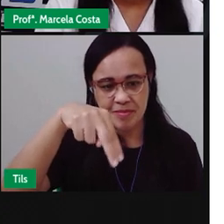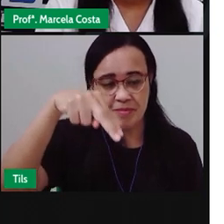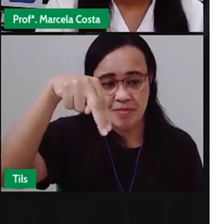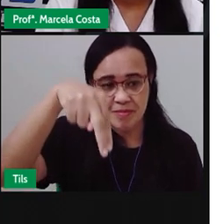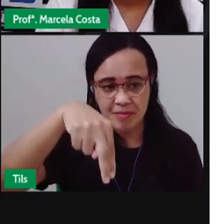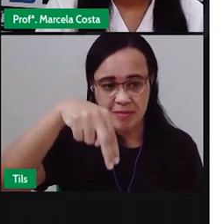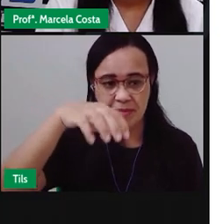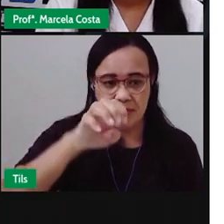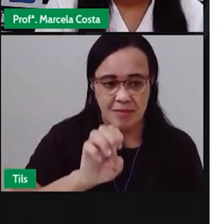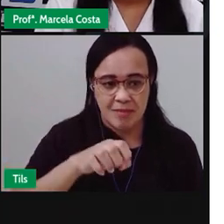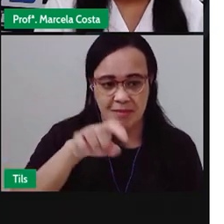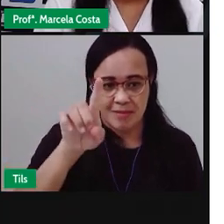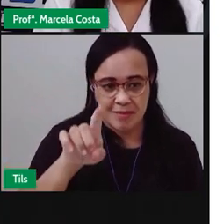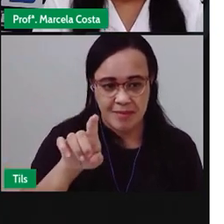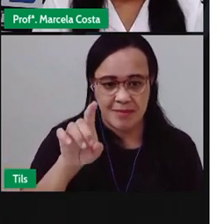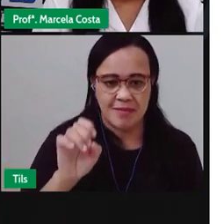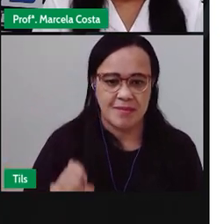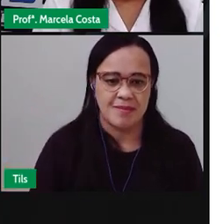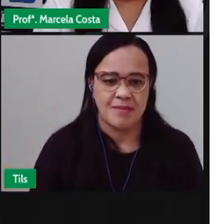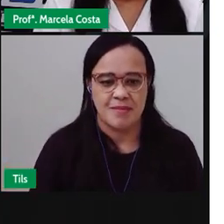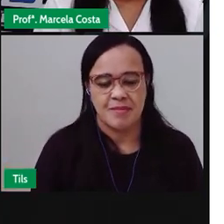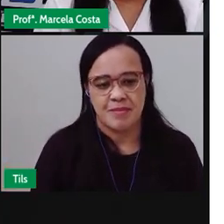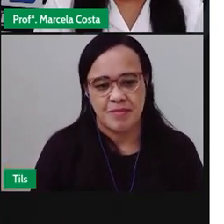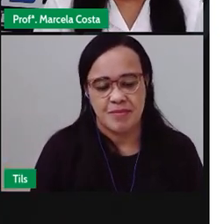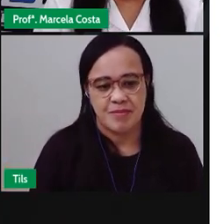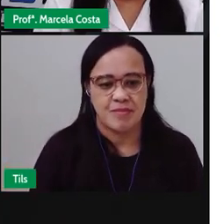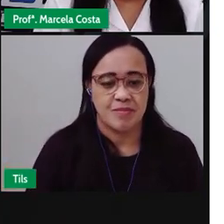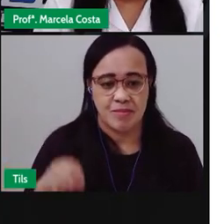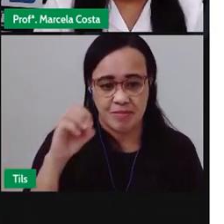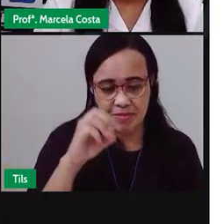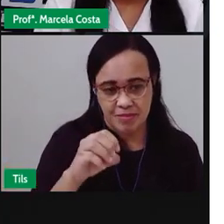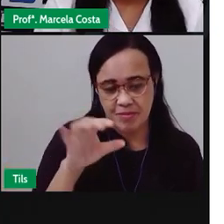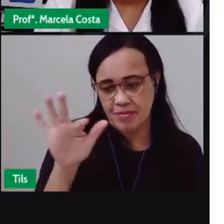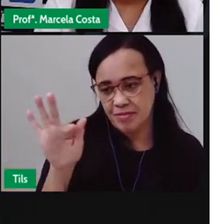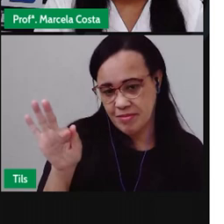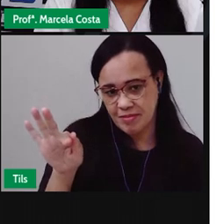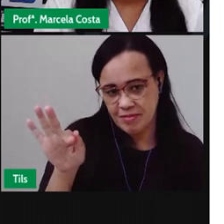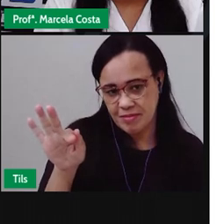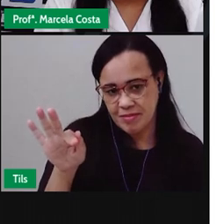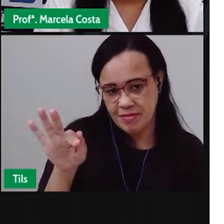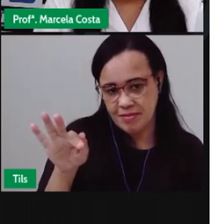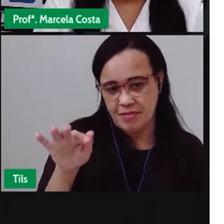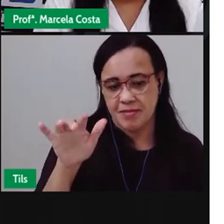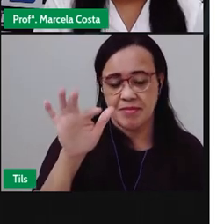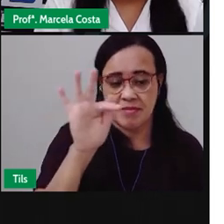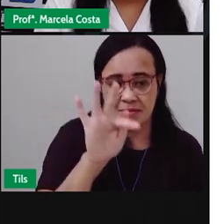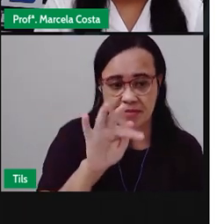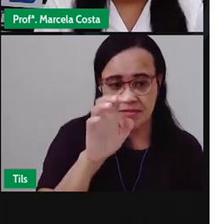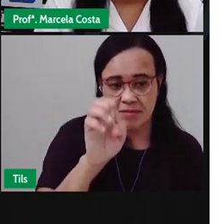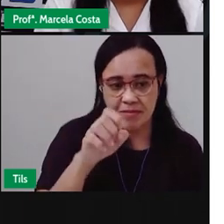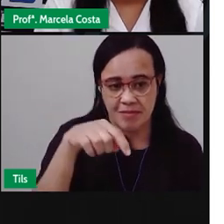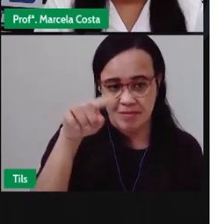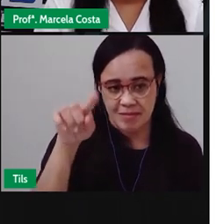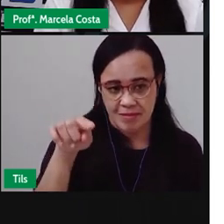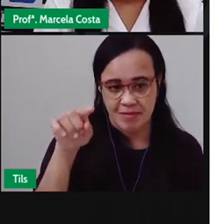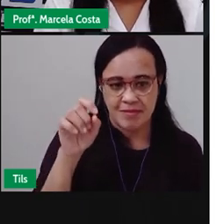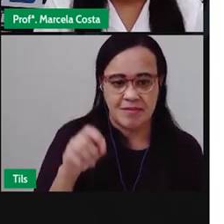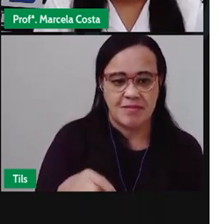Nê O F é Pê